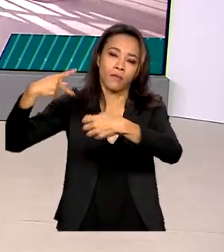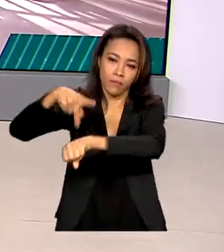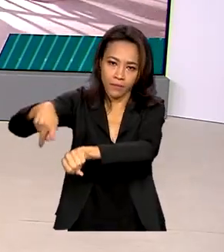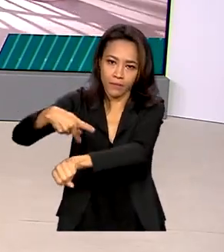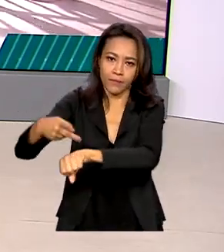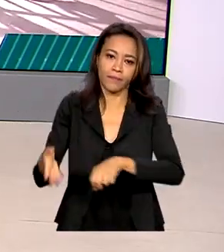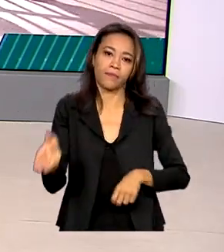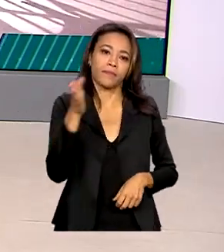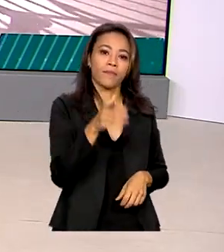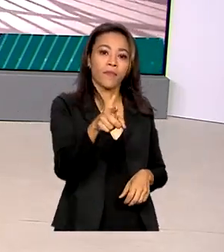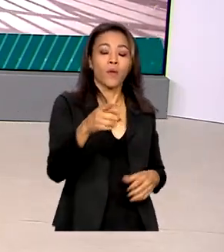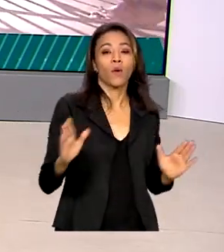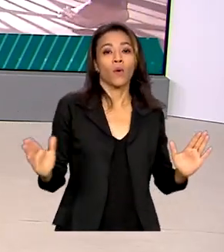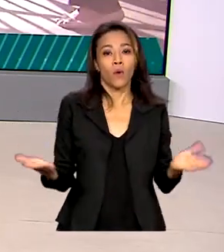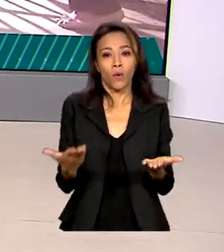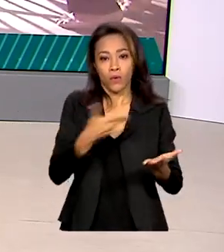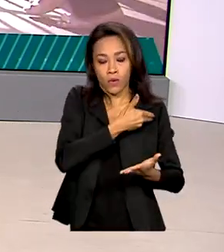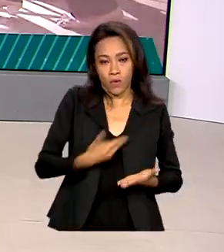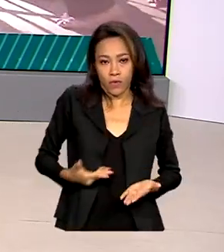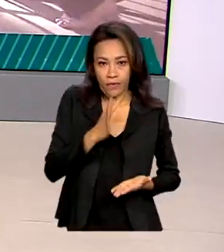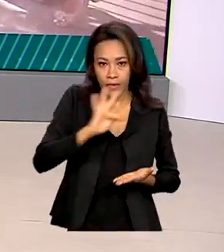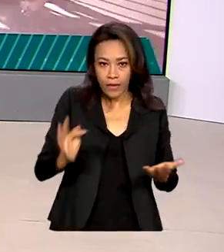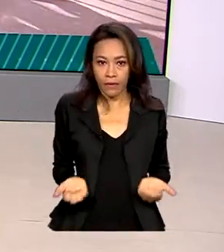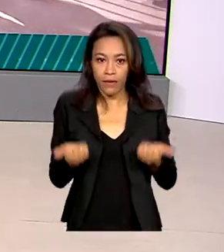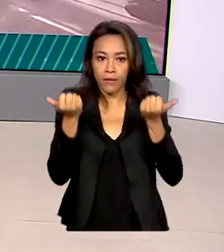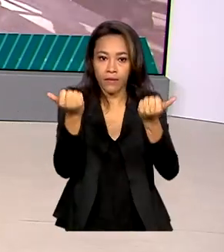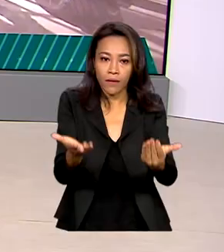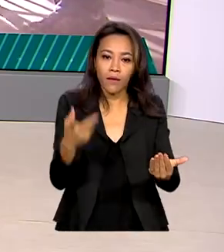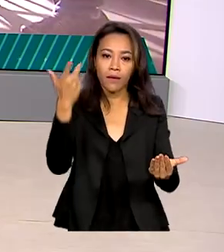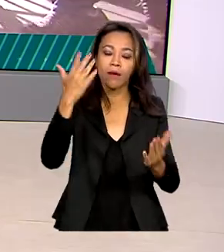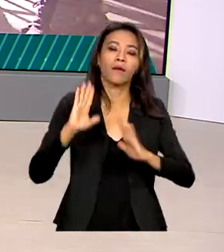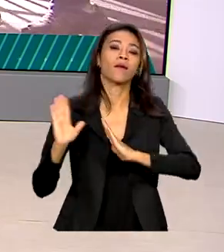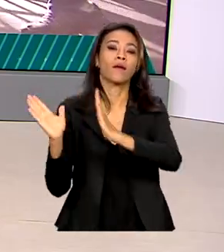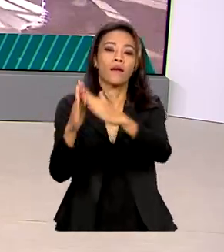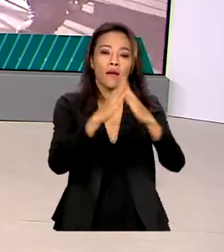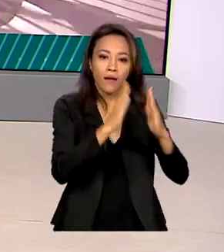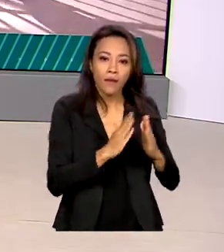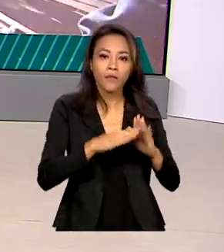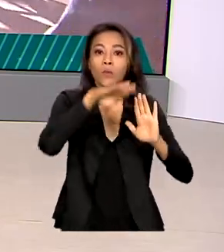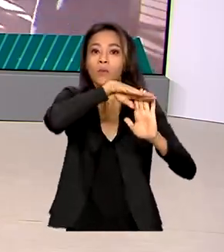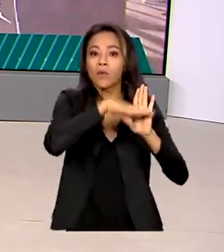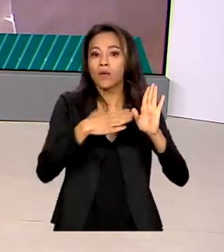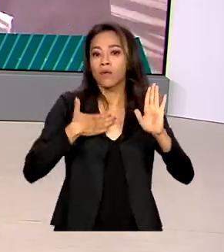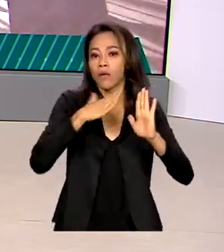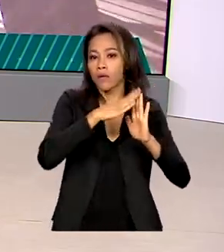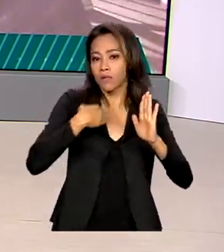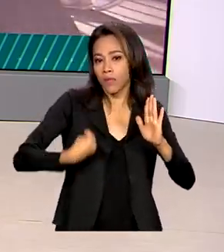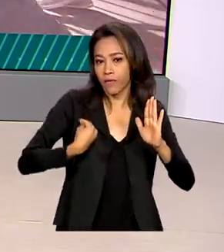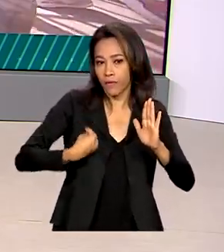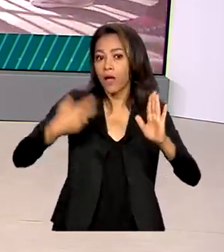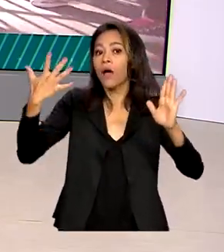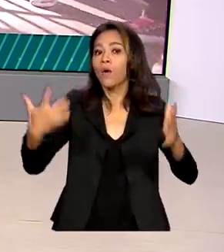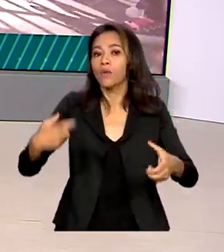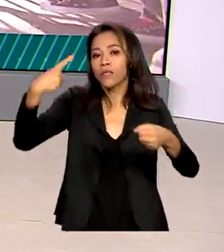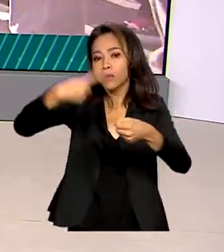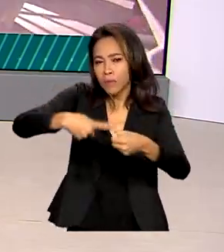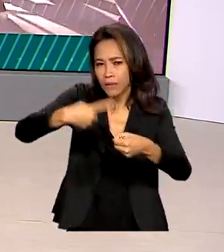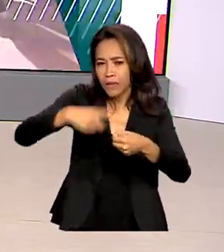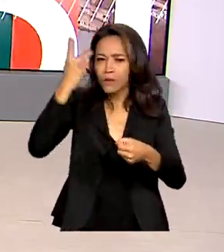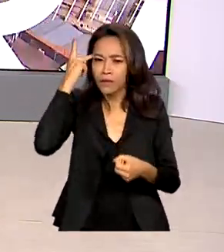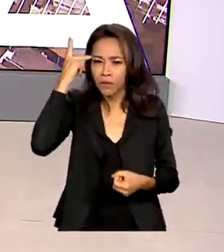federal entrega hoje mais unidades habitacionais do programa Minha Casa Minha Vida em Suzano, São Paulo. O